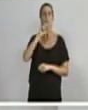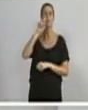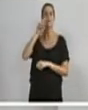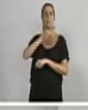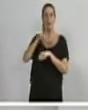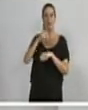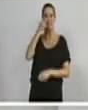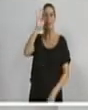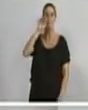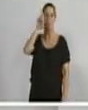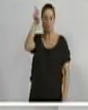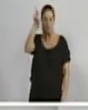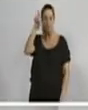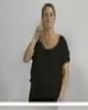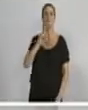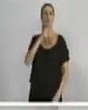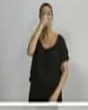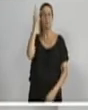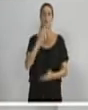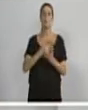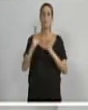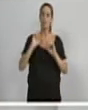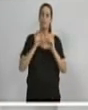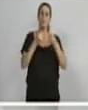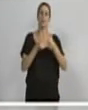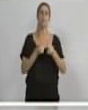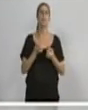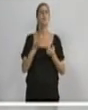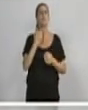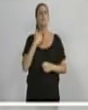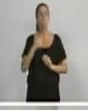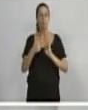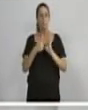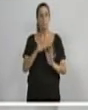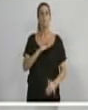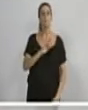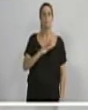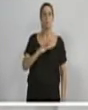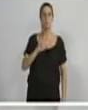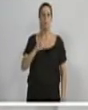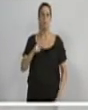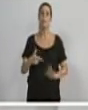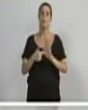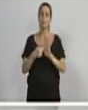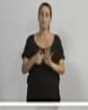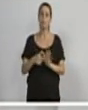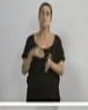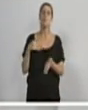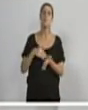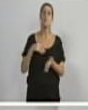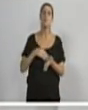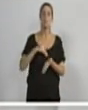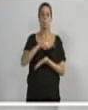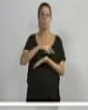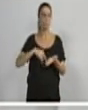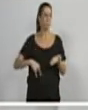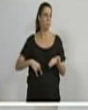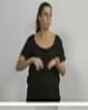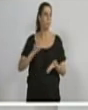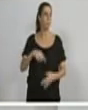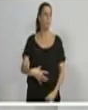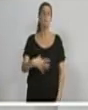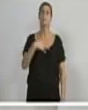terrorista e que todo mundo passou a defender. Eu queria que a TVL mostrasse aqui, ó, esse último documento. Essa é a